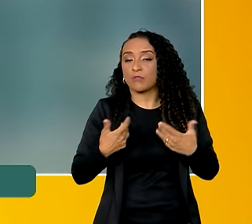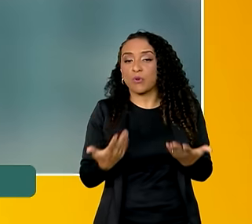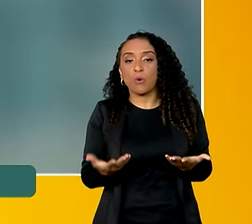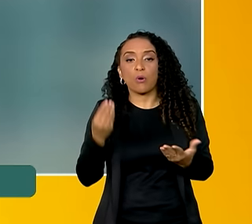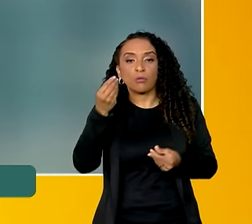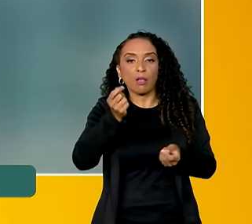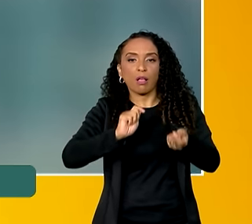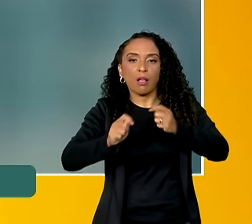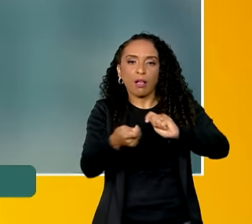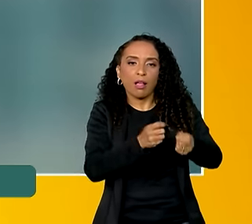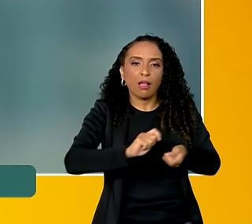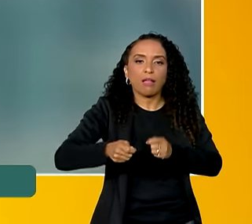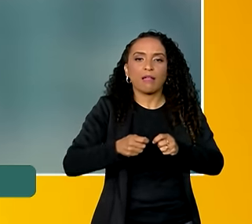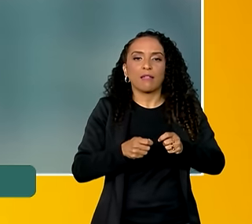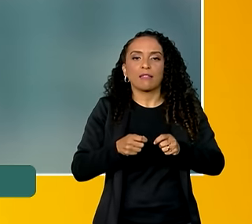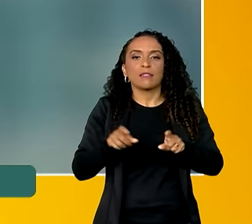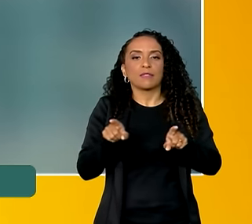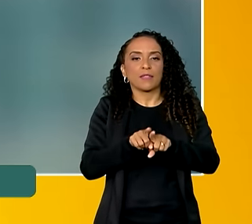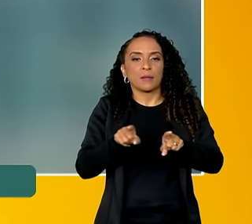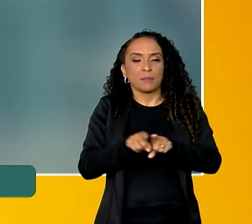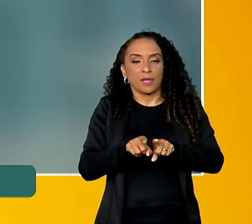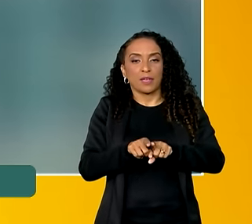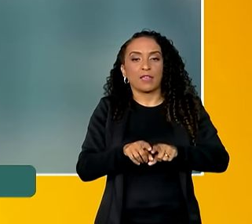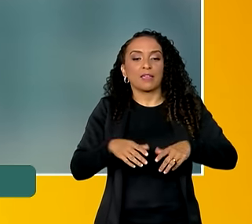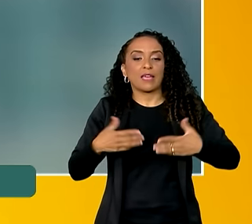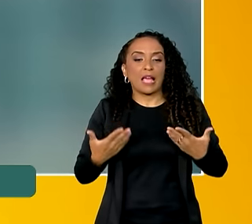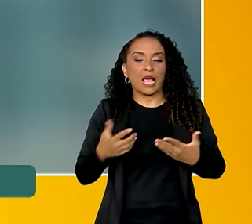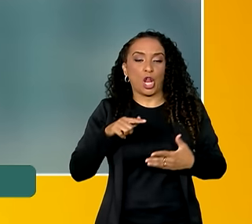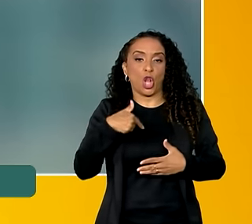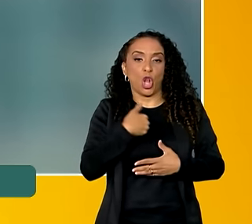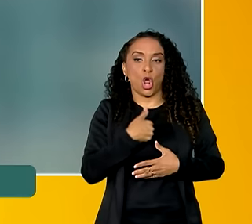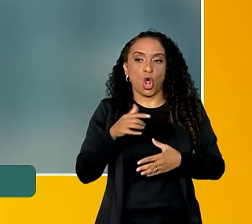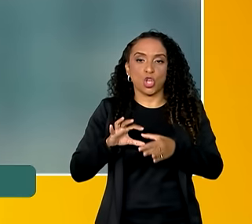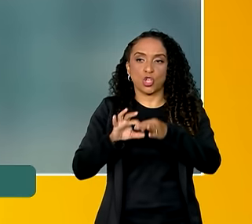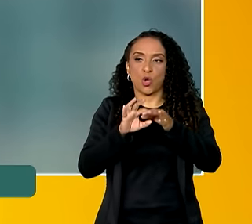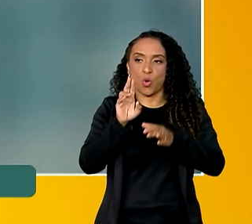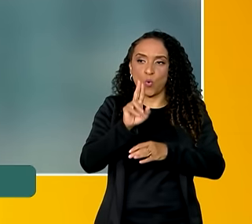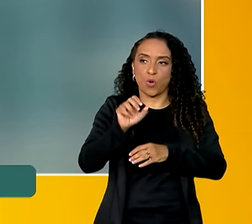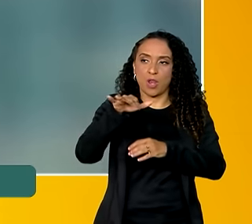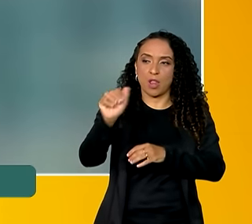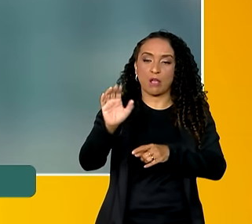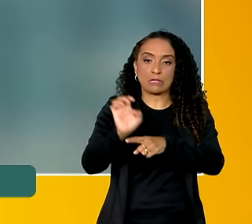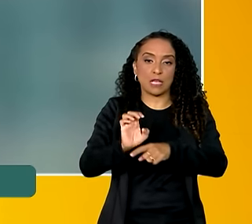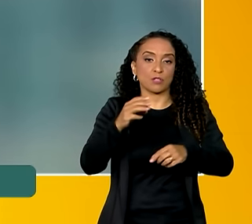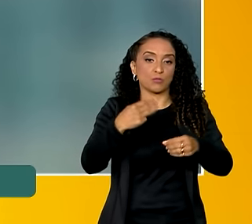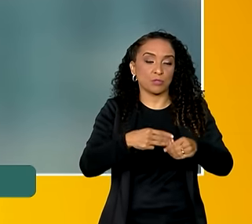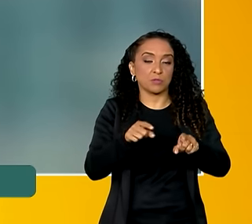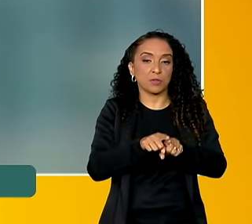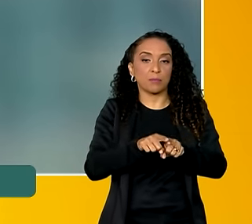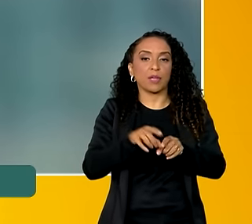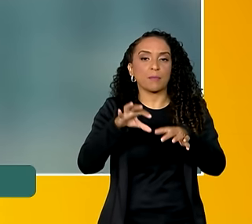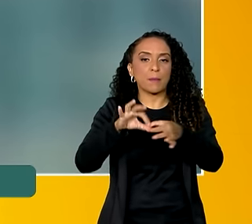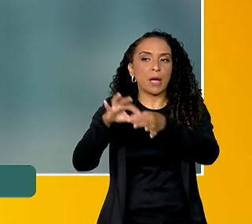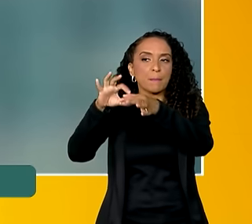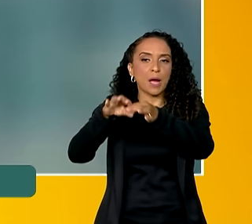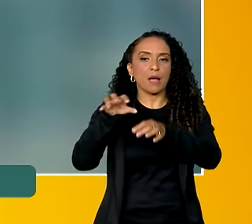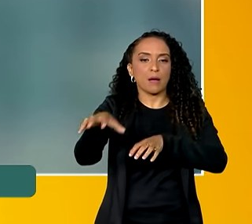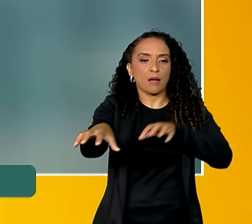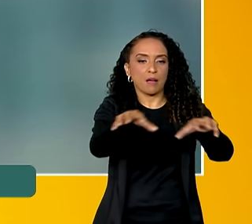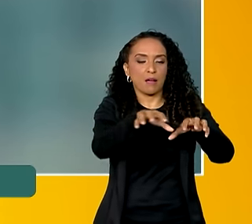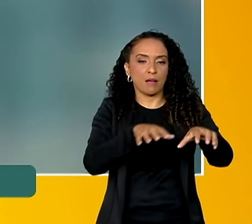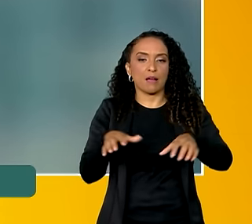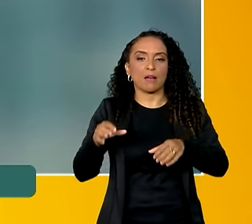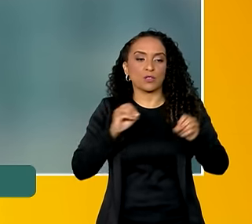dessa articulação interfederativa, que é nossa União, Estados e Municípios, e intersetorial, Educação e